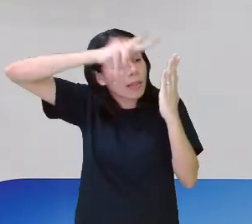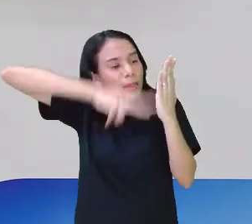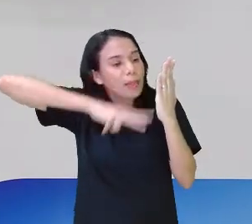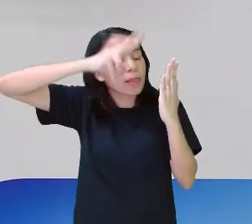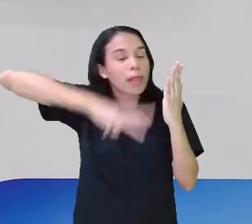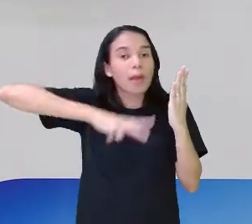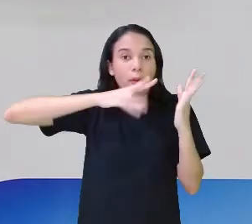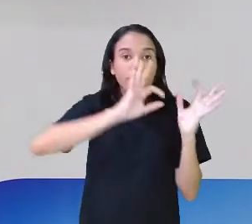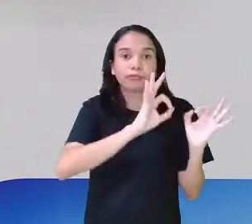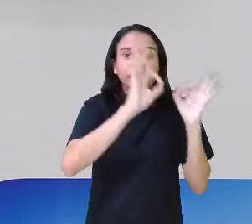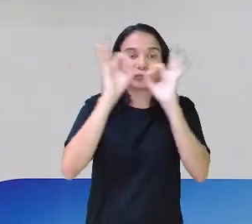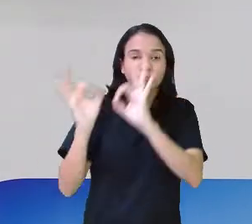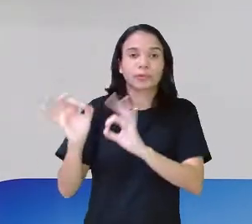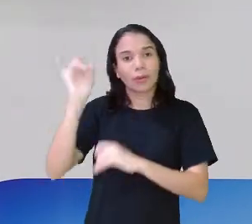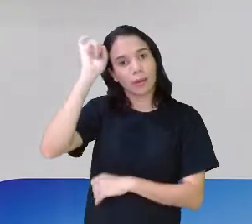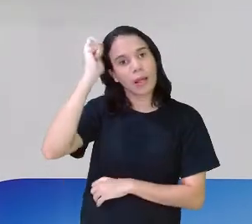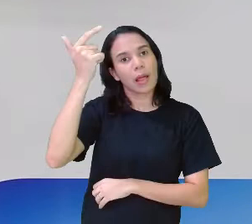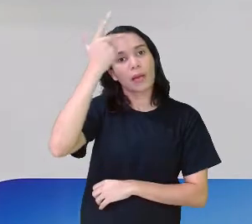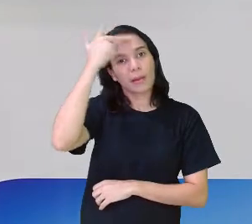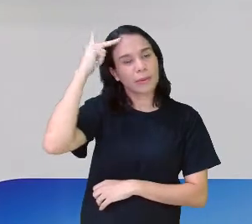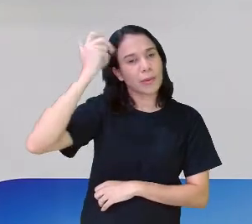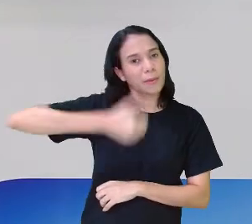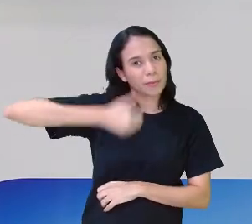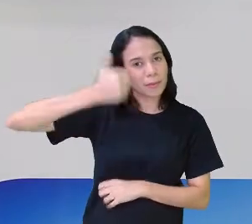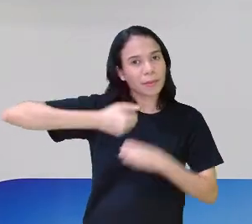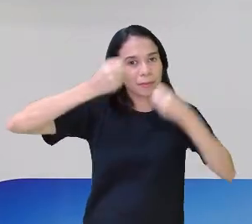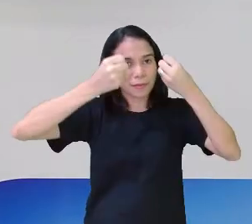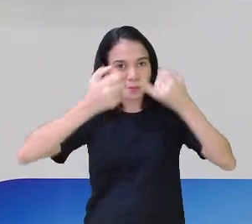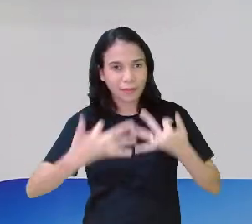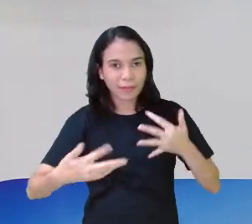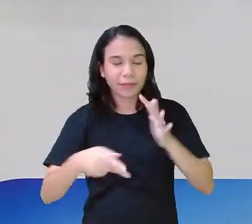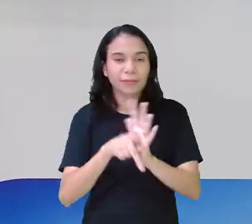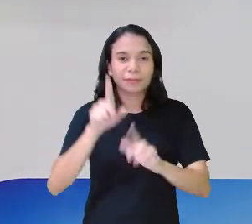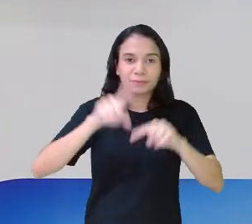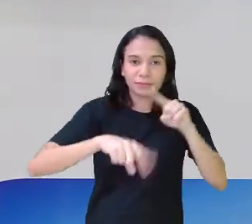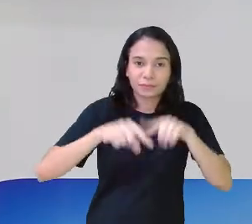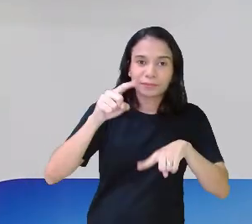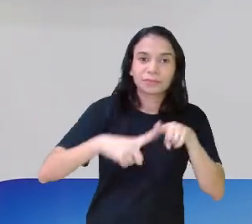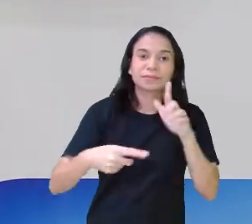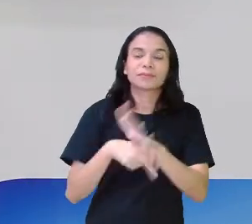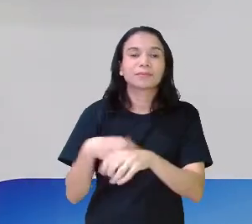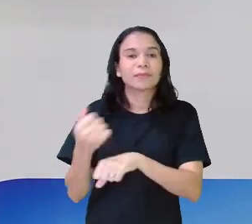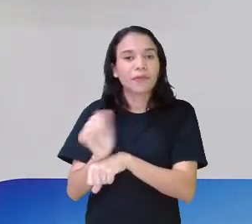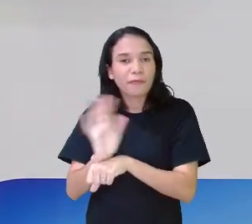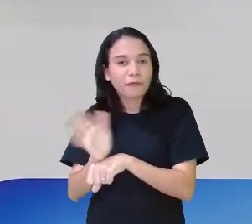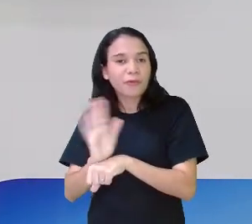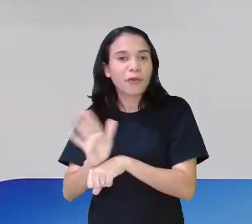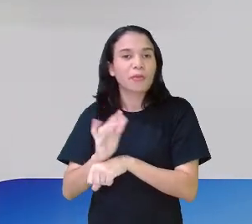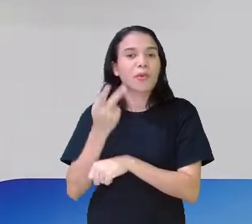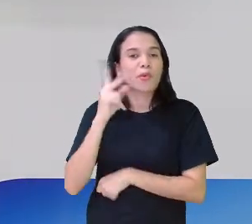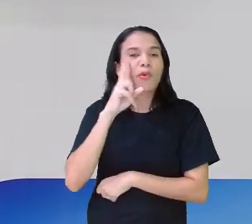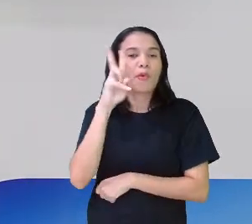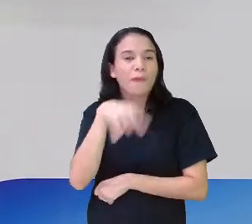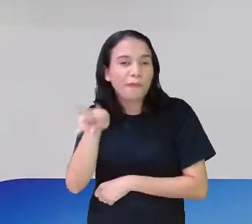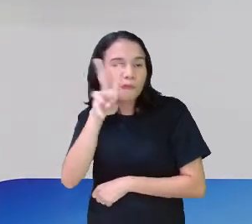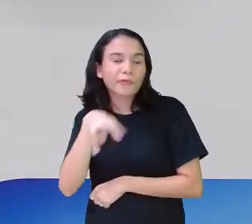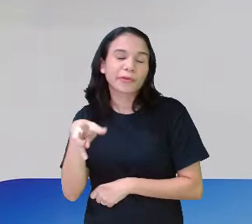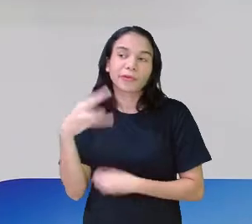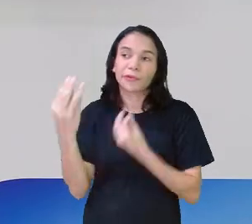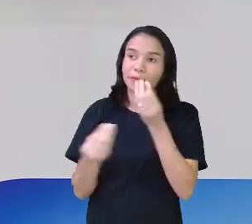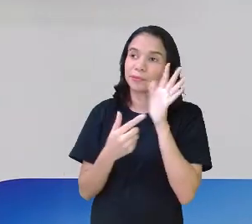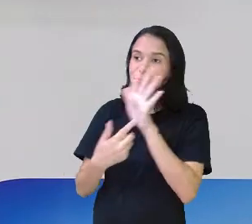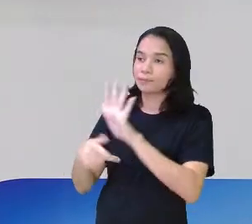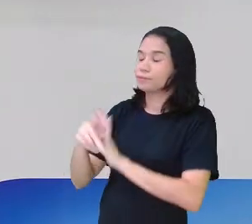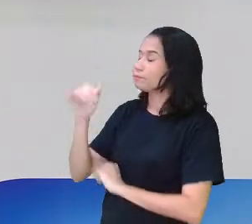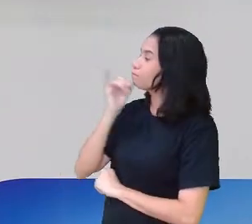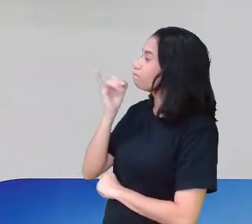você assistiu. Claro, você vai primeiro descrever a obra, o filme, o que você viu ali. Como está aqui